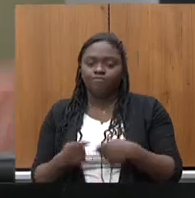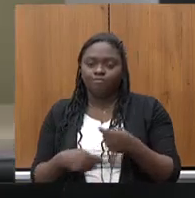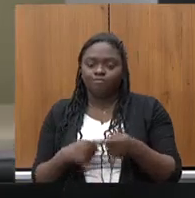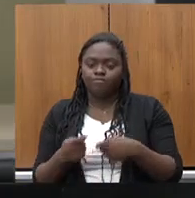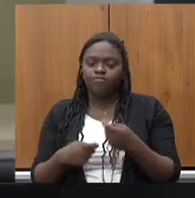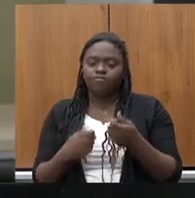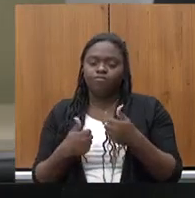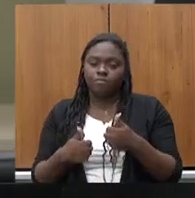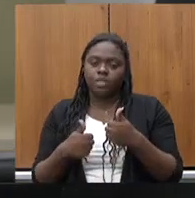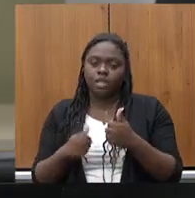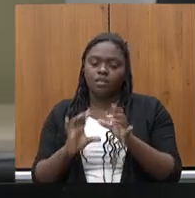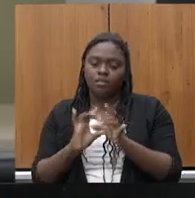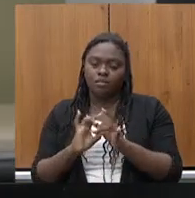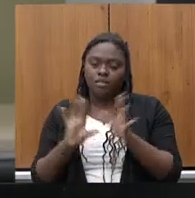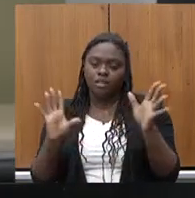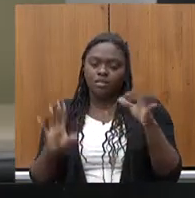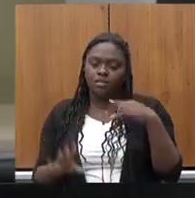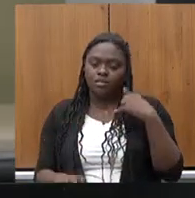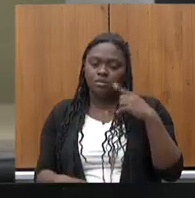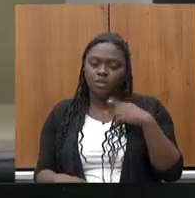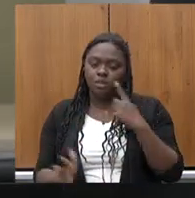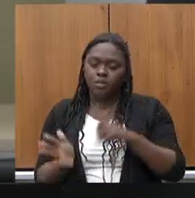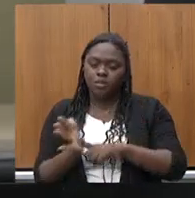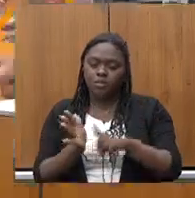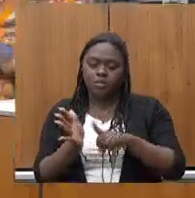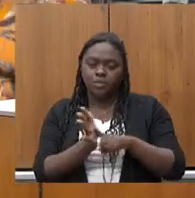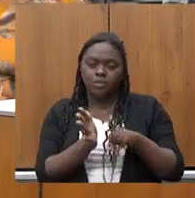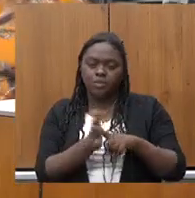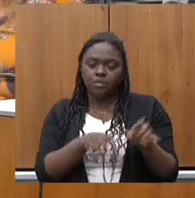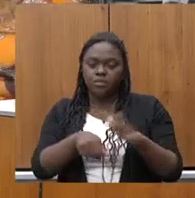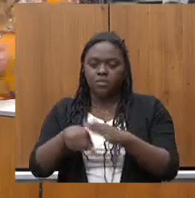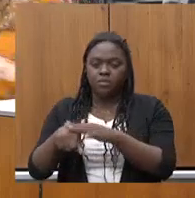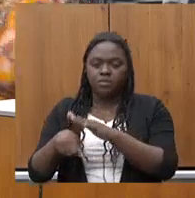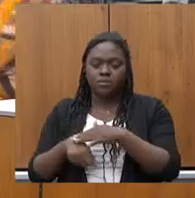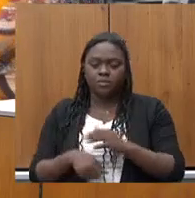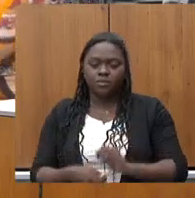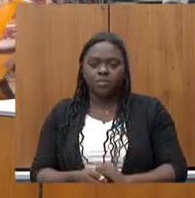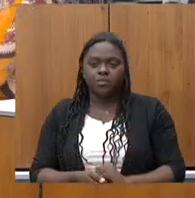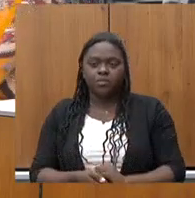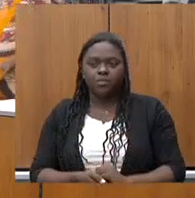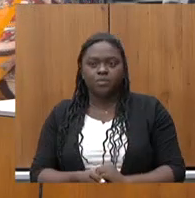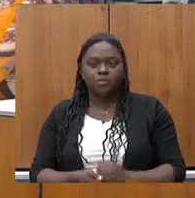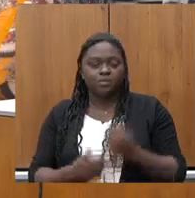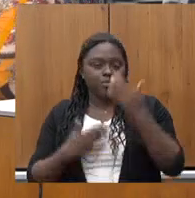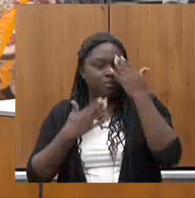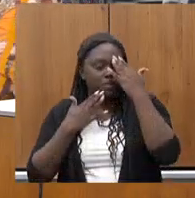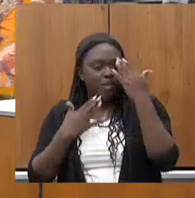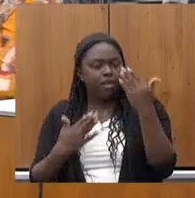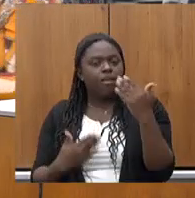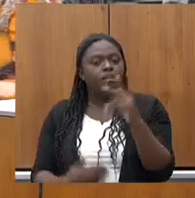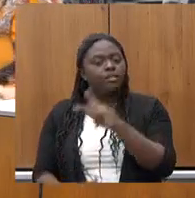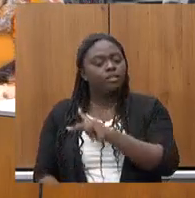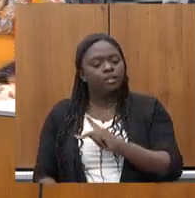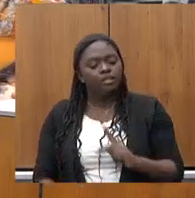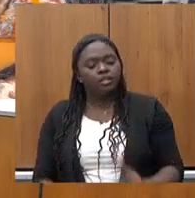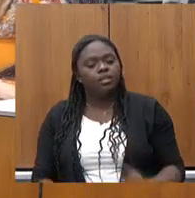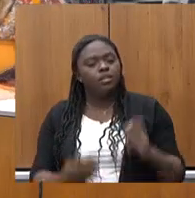bem e fica à vontade viu deputado para fazer seus questionamentos obrigada presidente obrigada